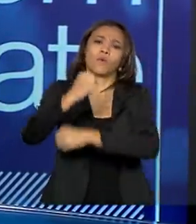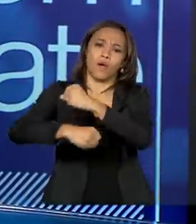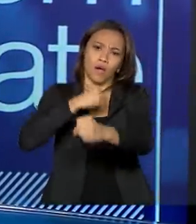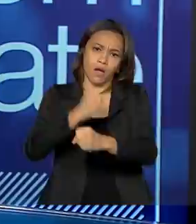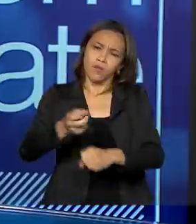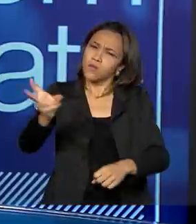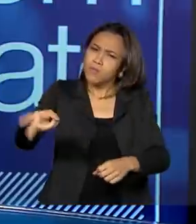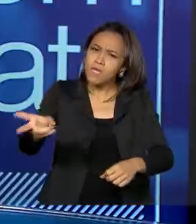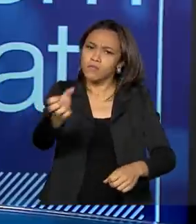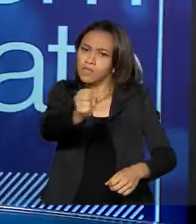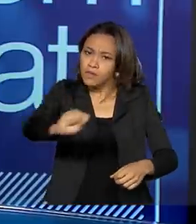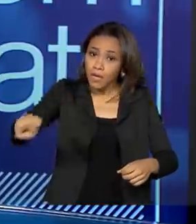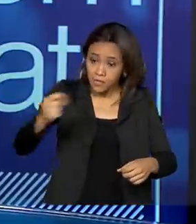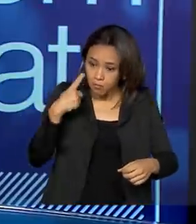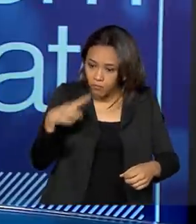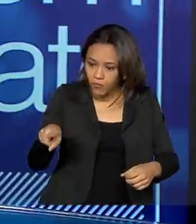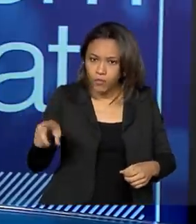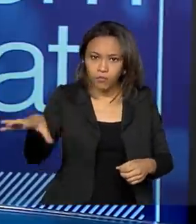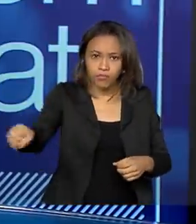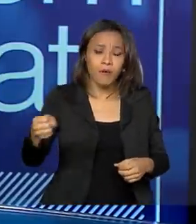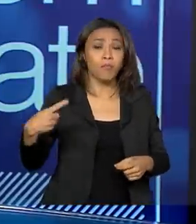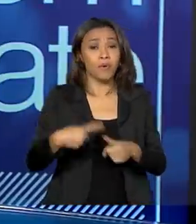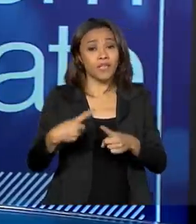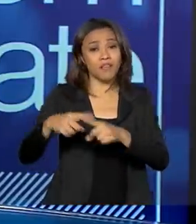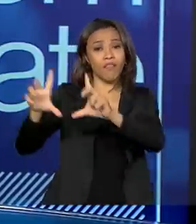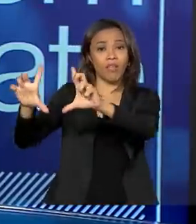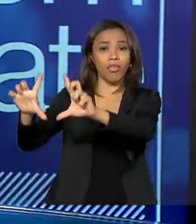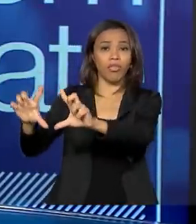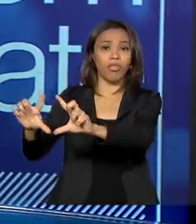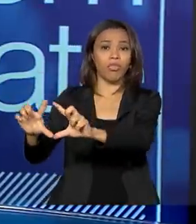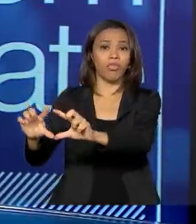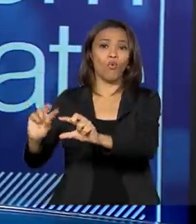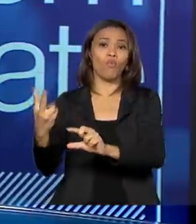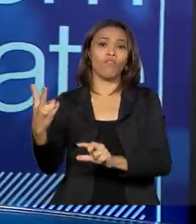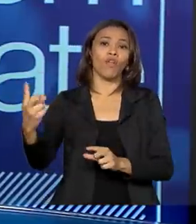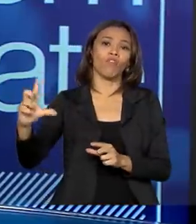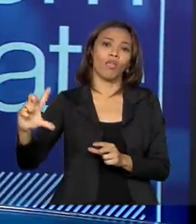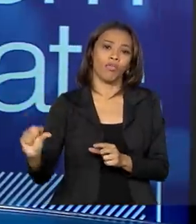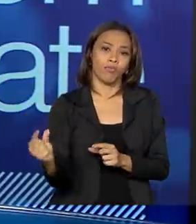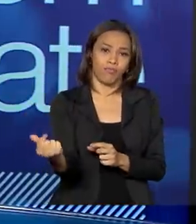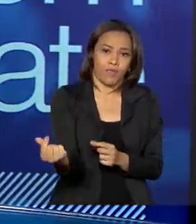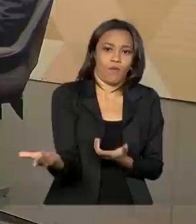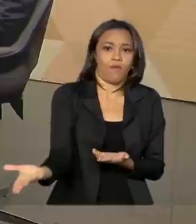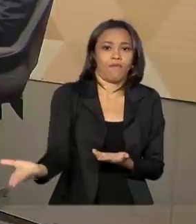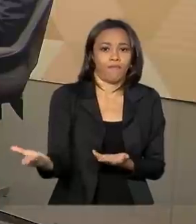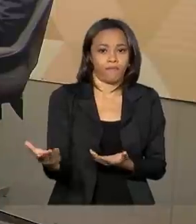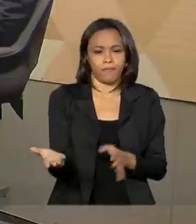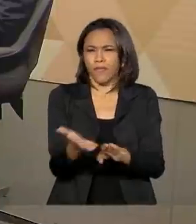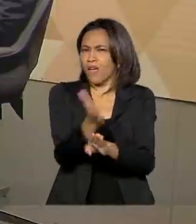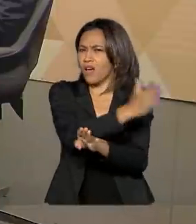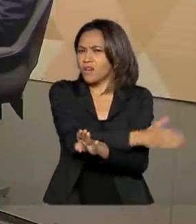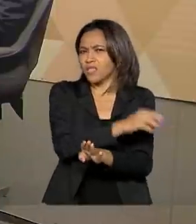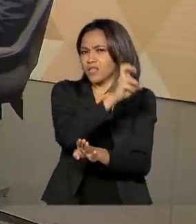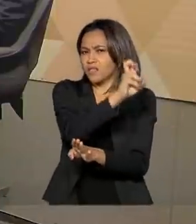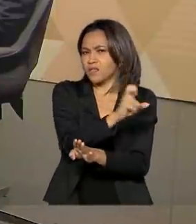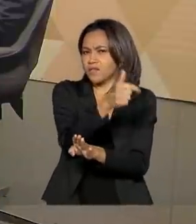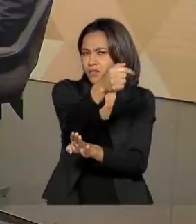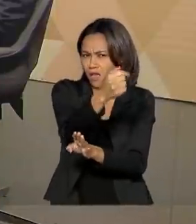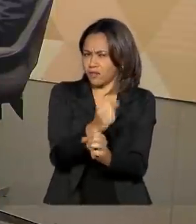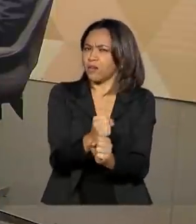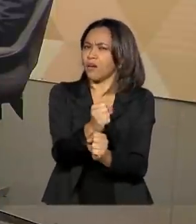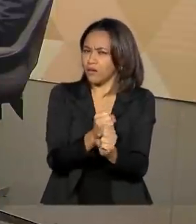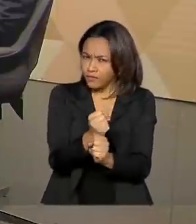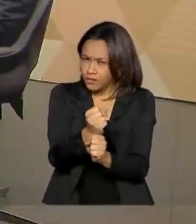apreensões, para evitar a desvalorização desses bens. E antes os prazos eram 5, 7 anos, ou